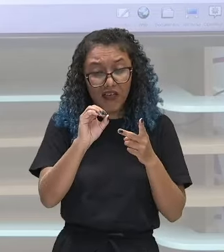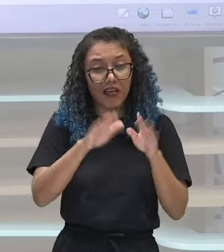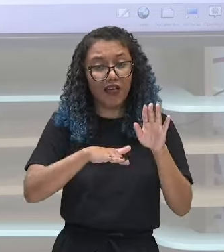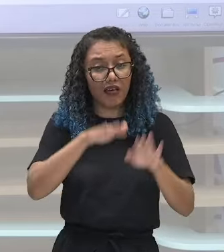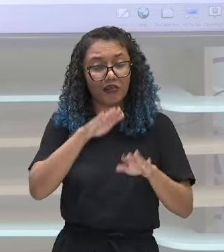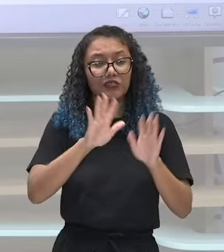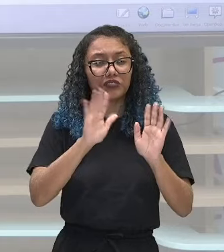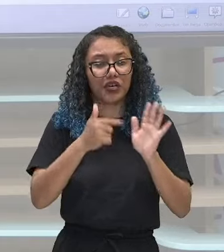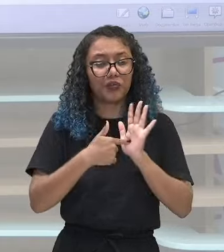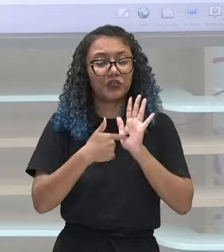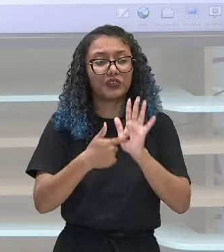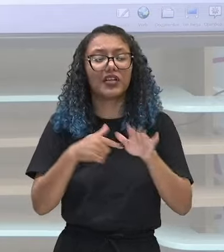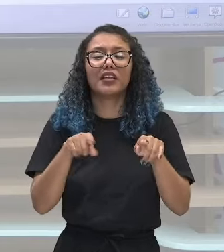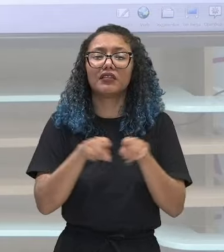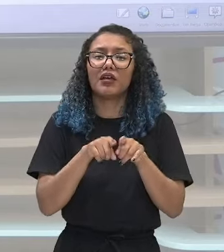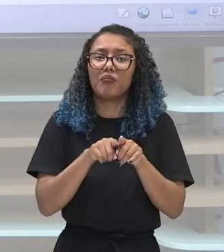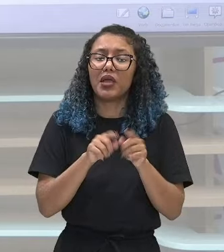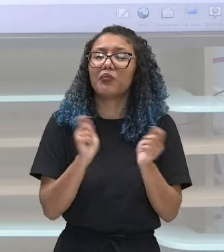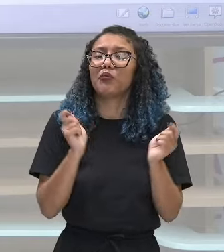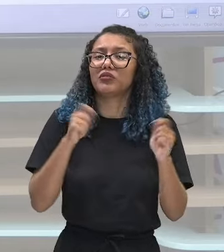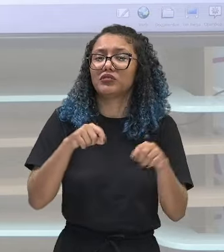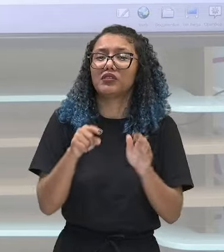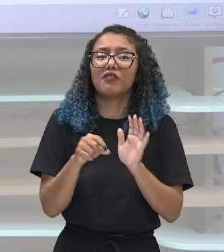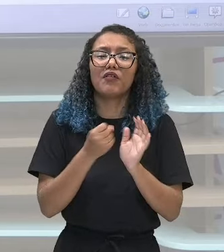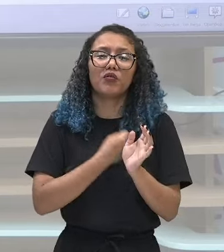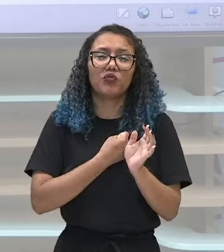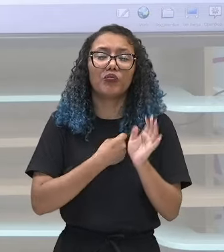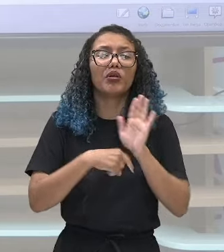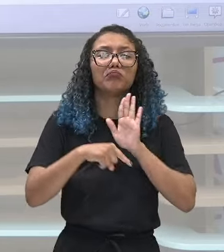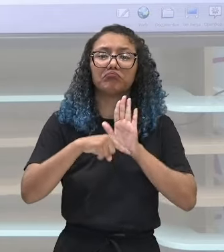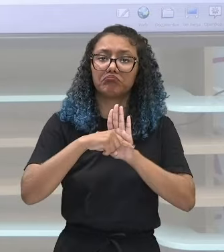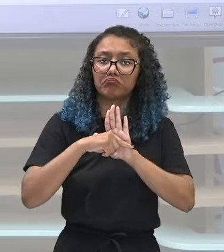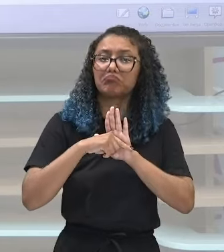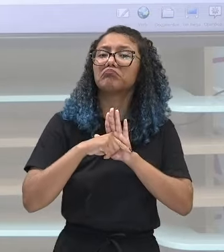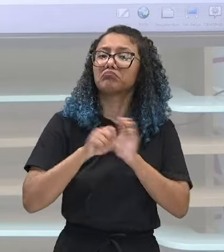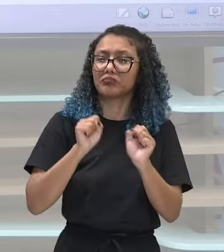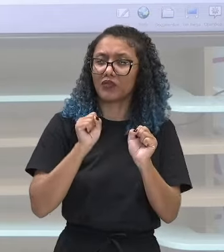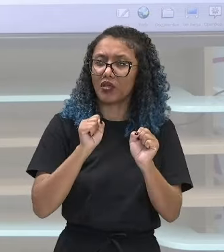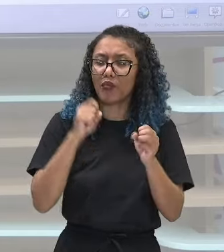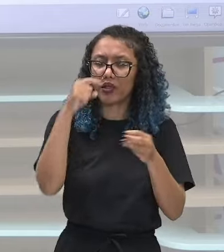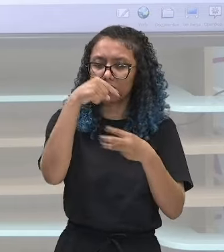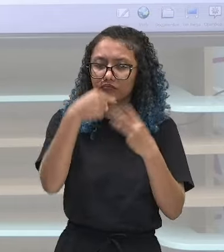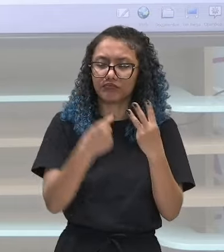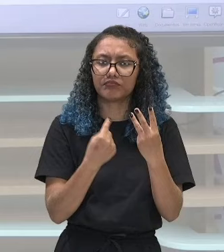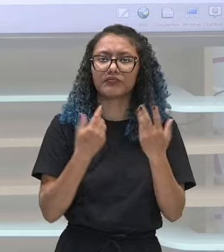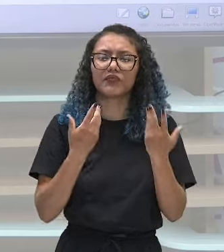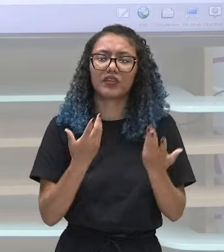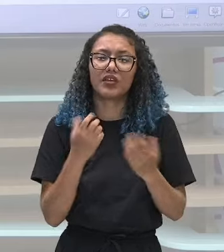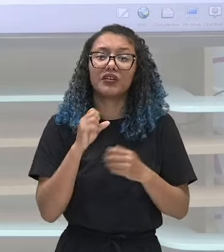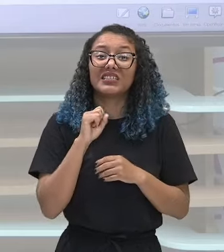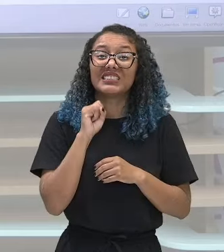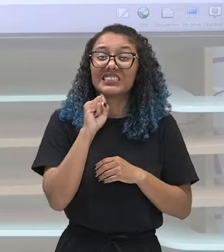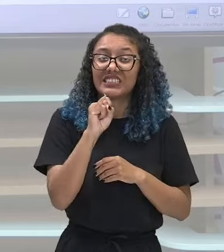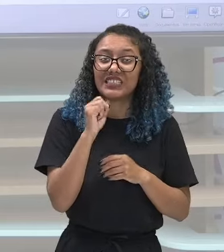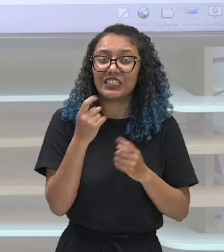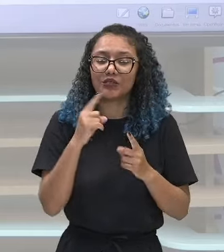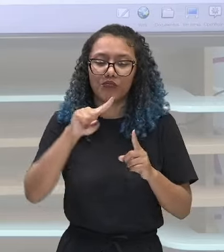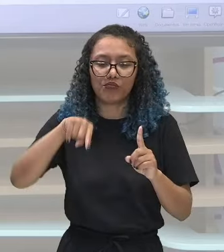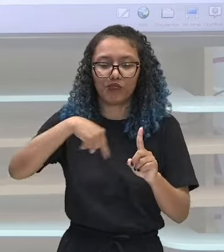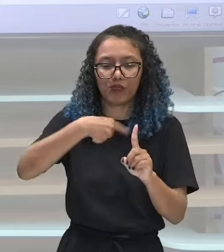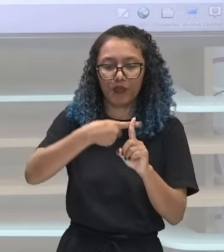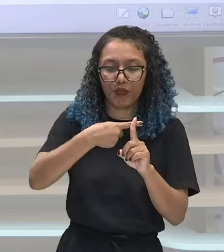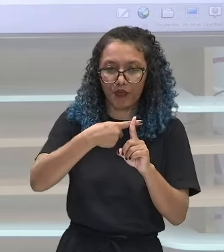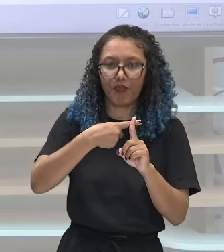exemplo aqui anterior, e ela também pode ser negativa. O que que acontece? Quando a gente soma um valor